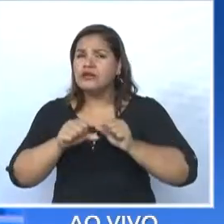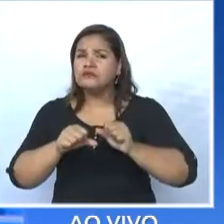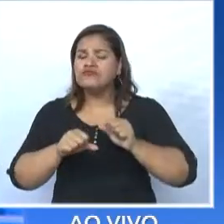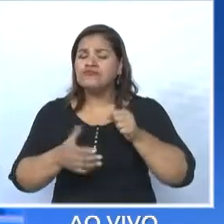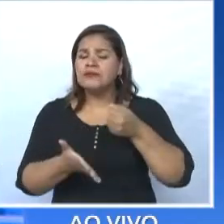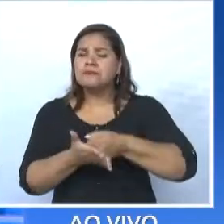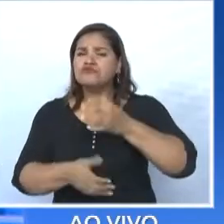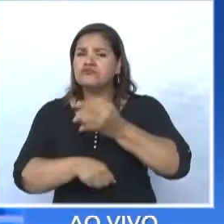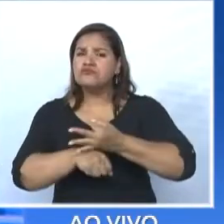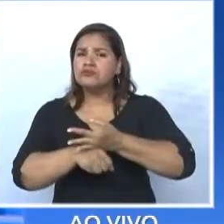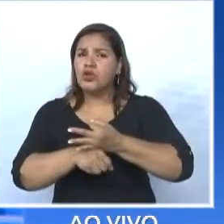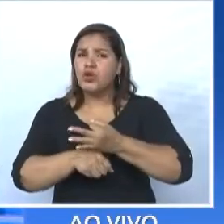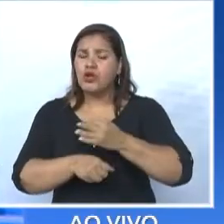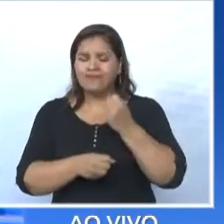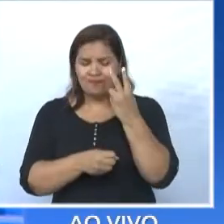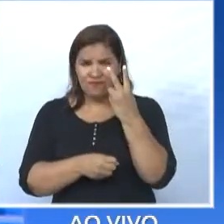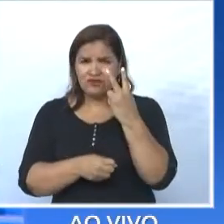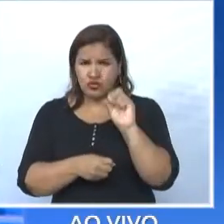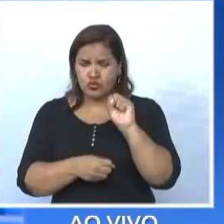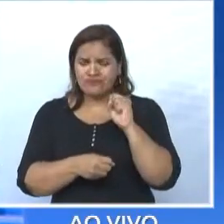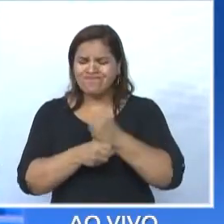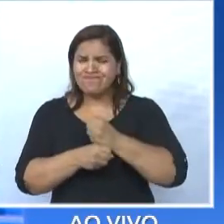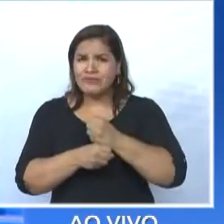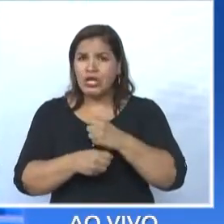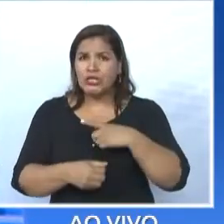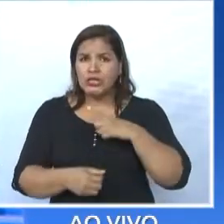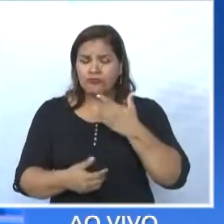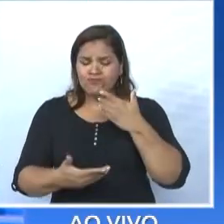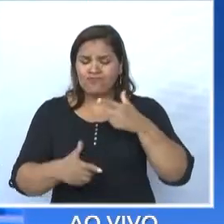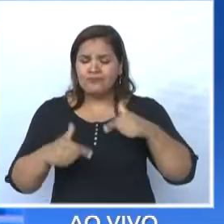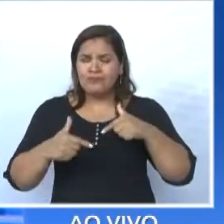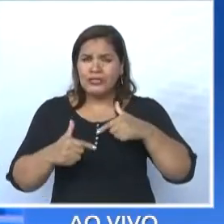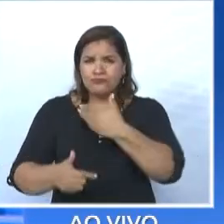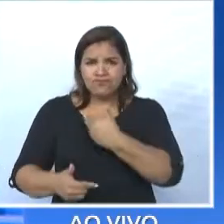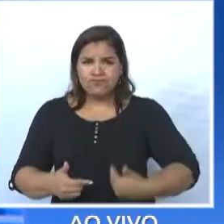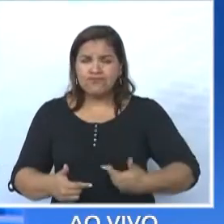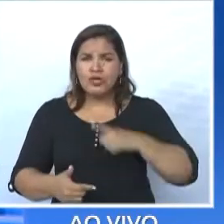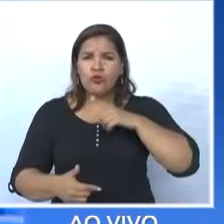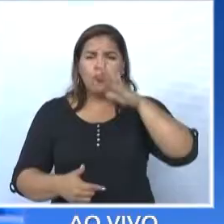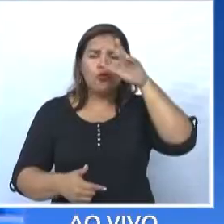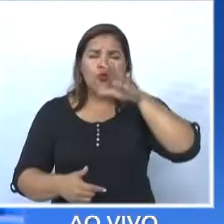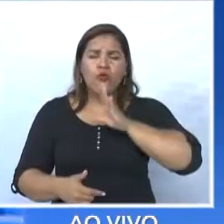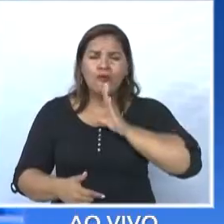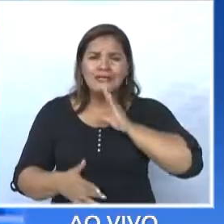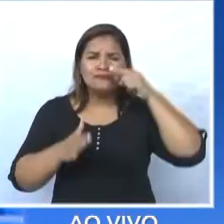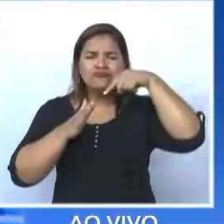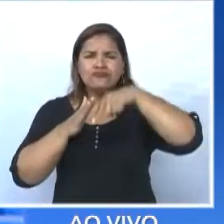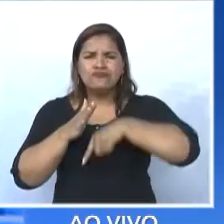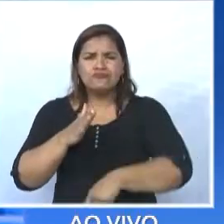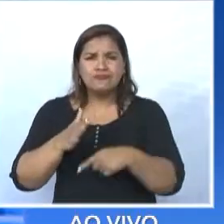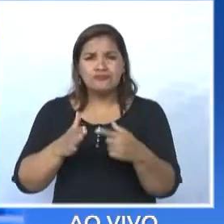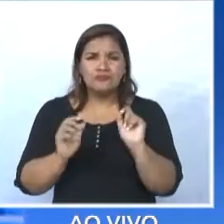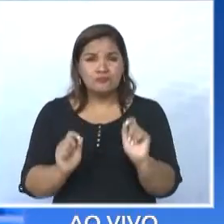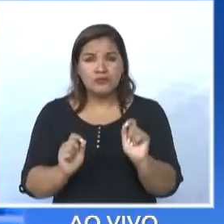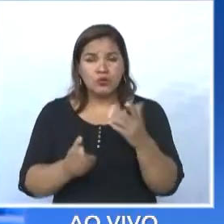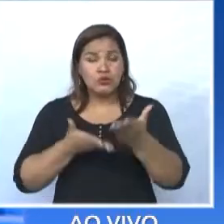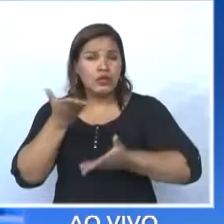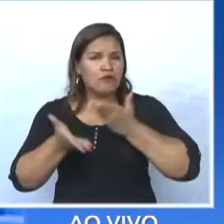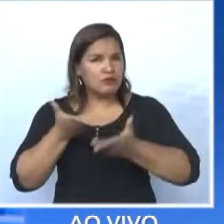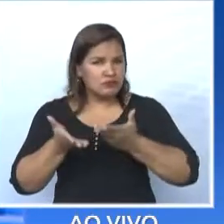público há 28 anos, vivencio a prefeitura há 28 anos, conheço profundamente o serviço da prefeitura.